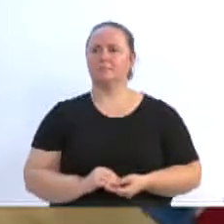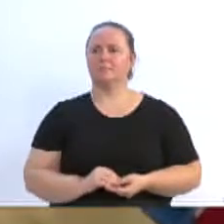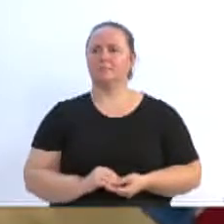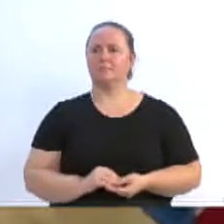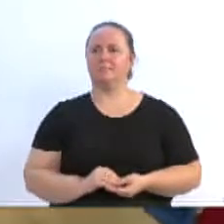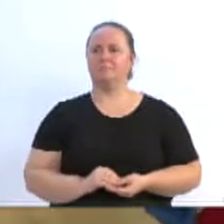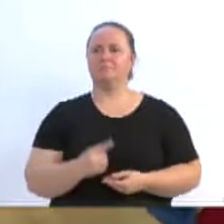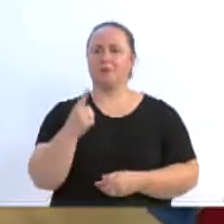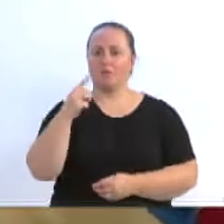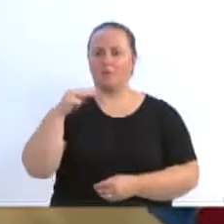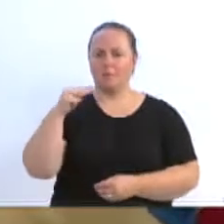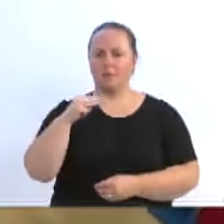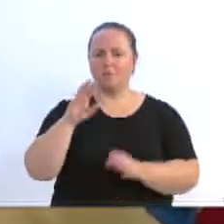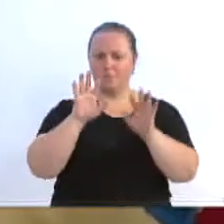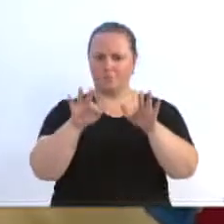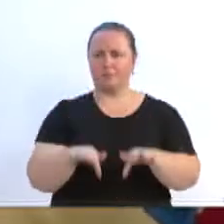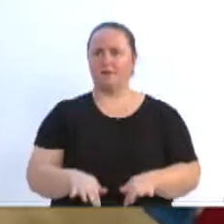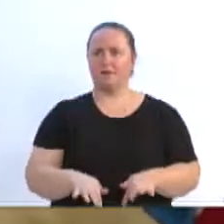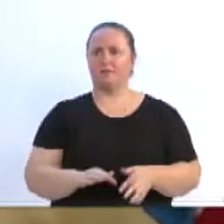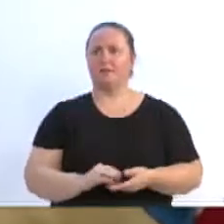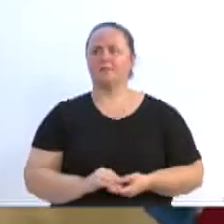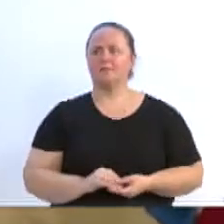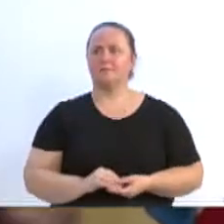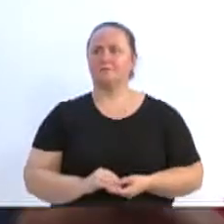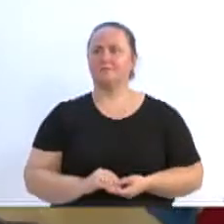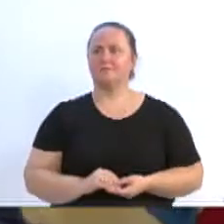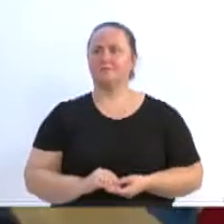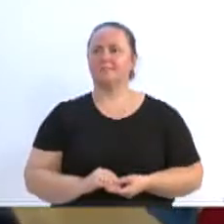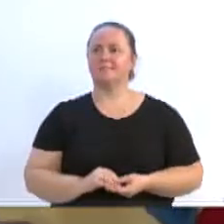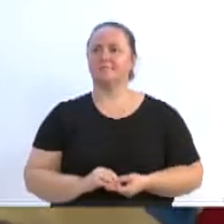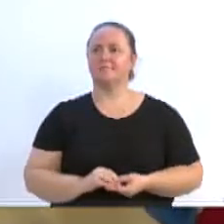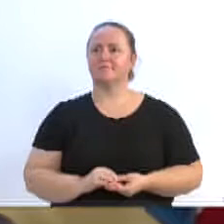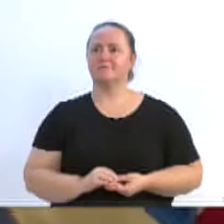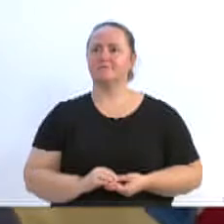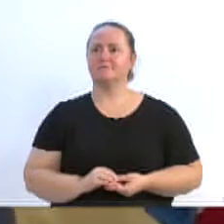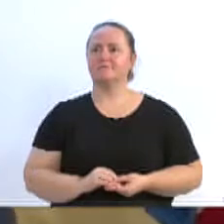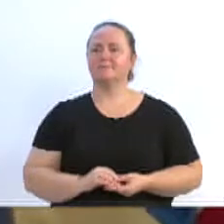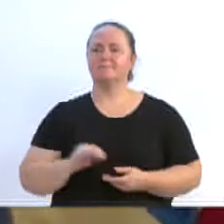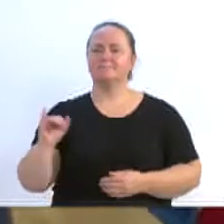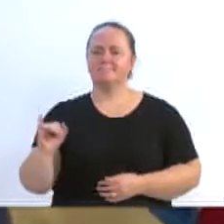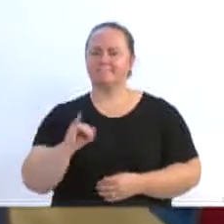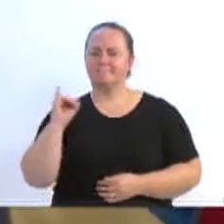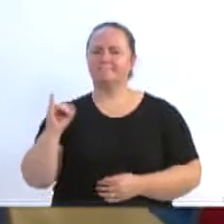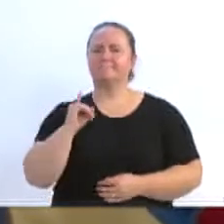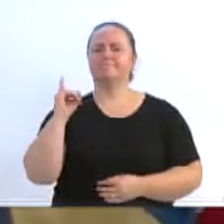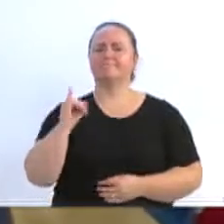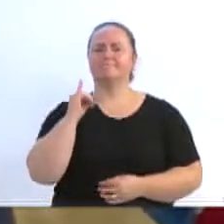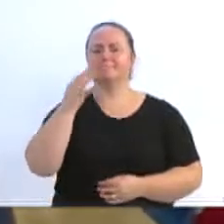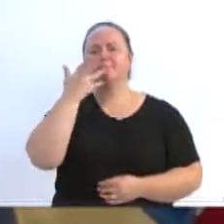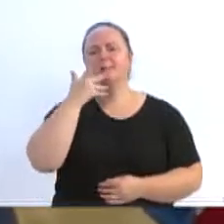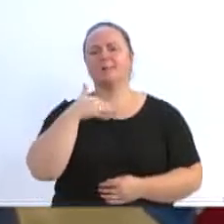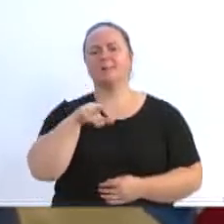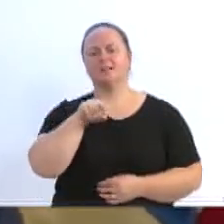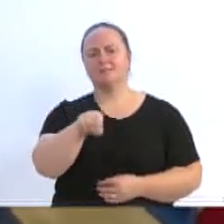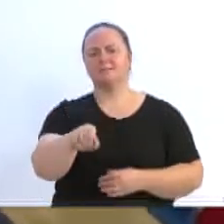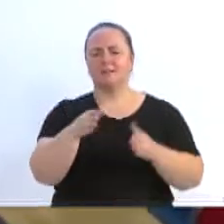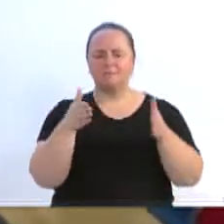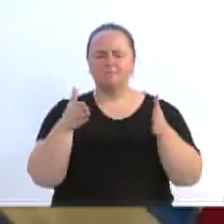lhe concedo um minuto pro senhor terminar, por favor. Obrigado, presidente. Obrigado. Guribão. Eu quero dizer que é importante, né, essas crianças no esporte.